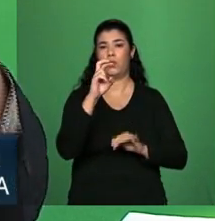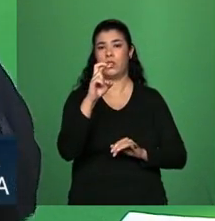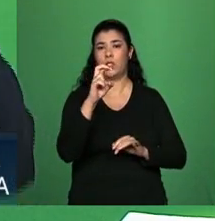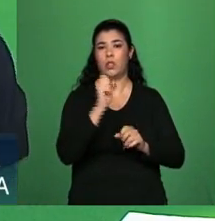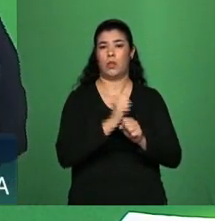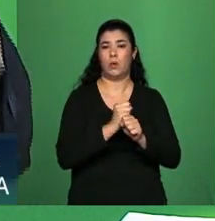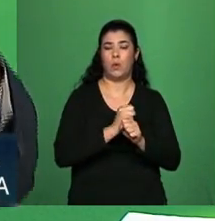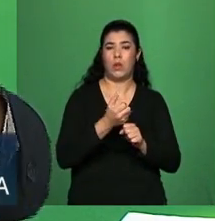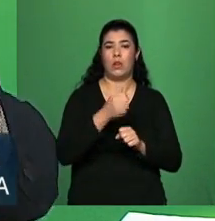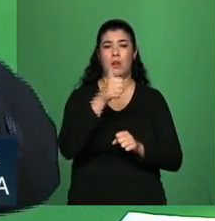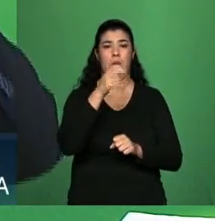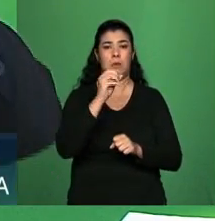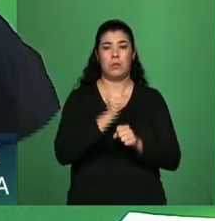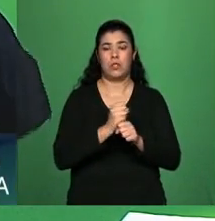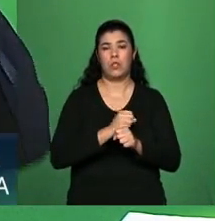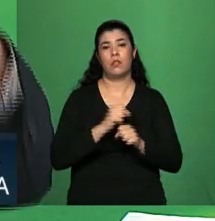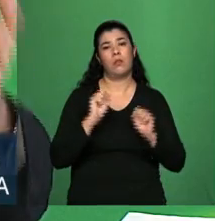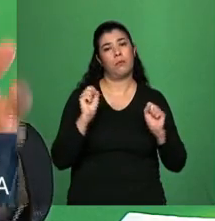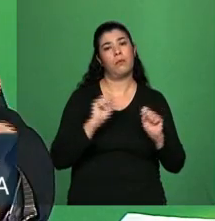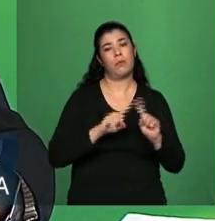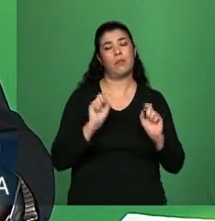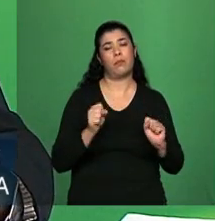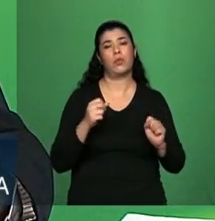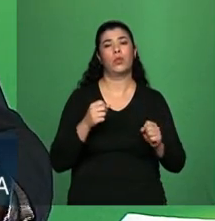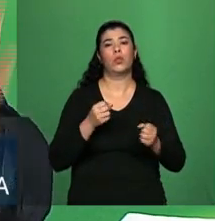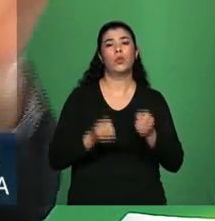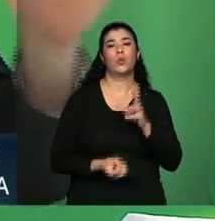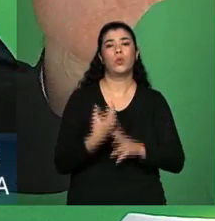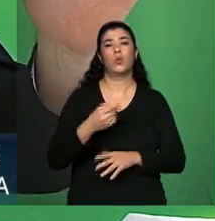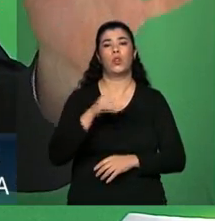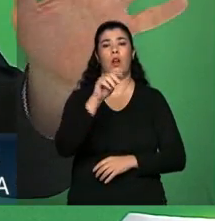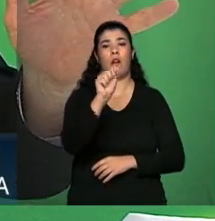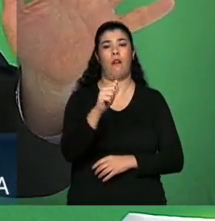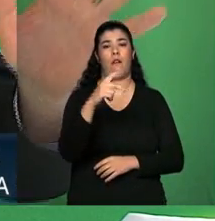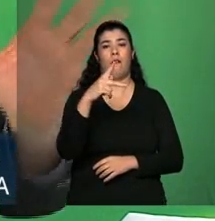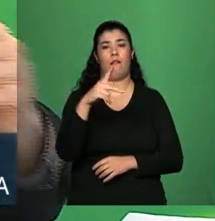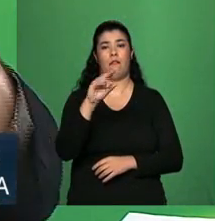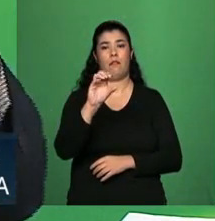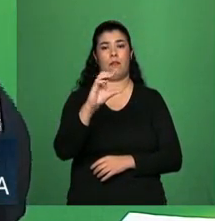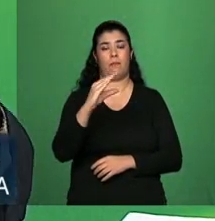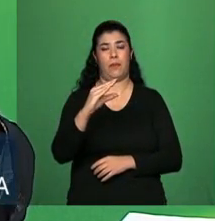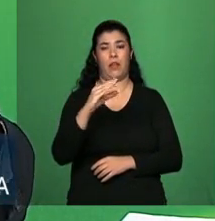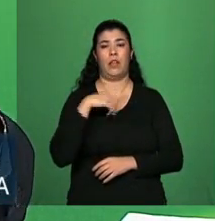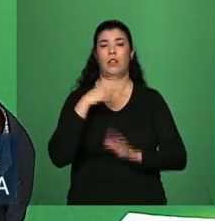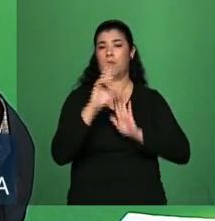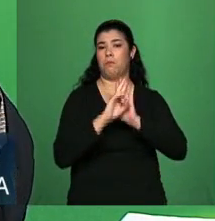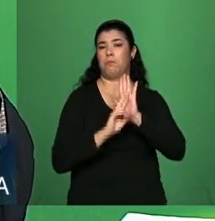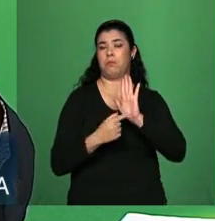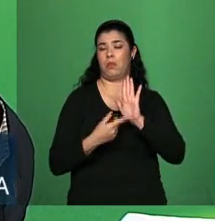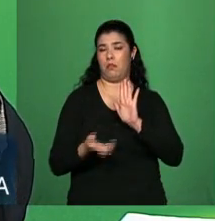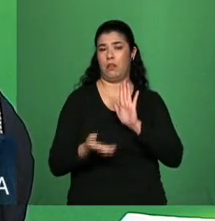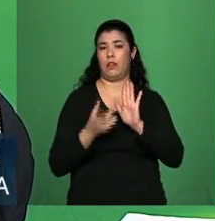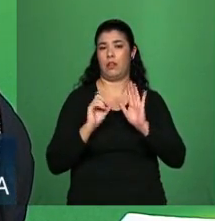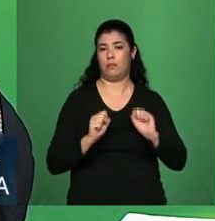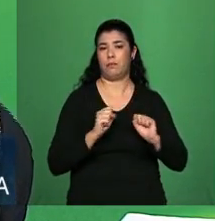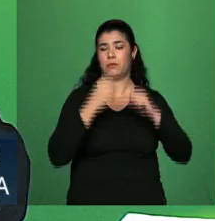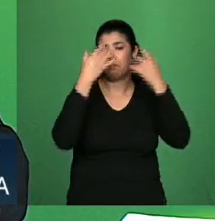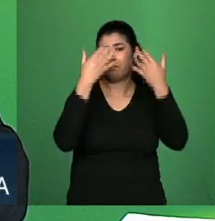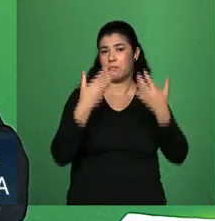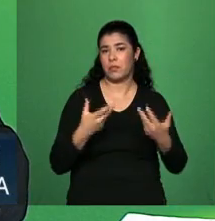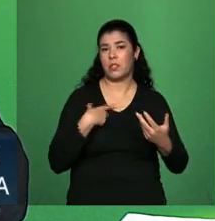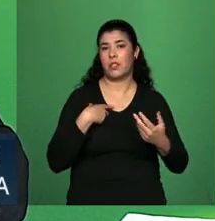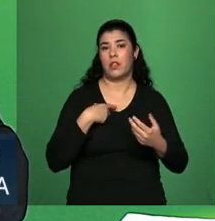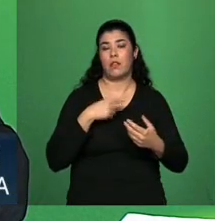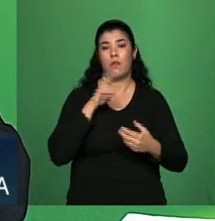anos, a não ser que haja uma PEC, que haja todo esse debate. Mas a regra está dada. E ela é uma regra que, do ponto de vista